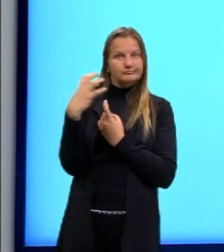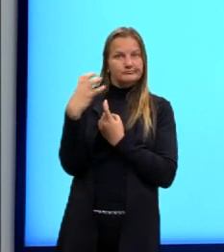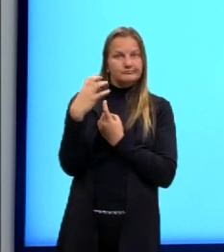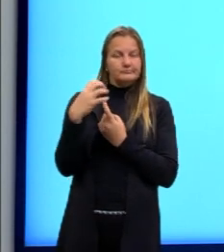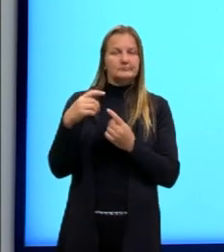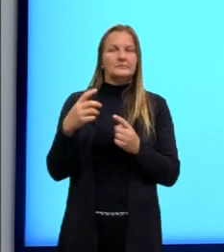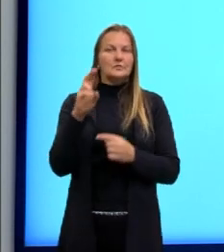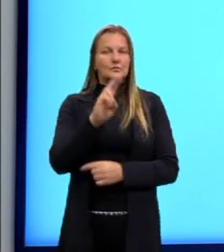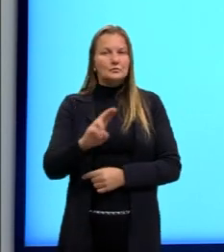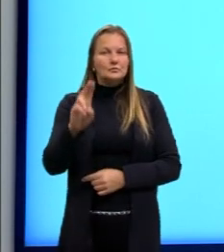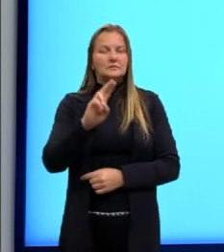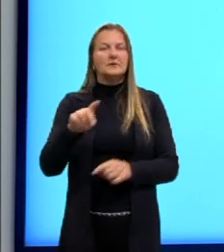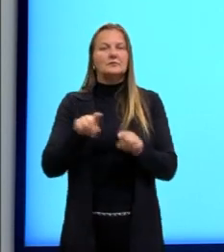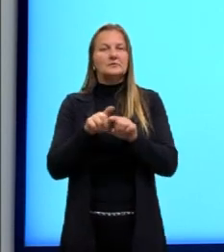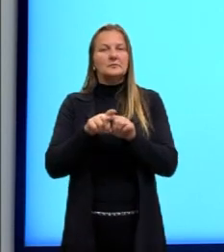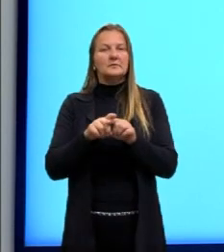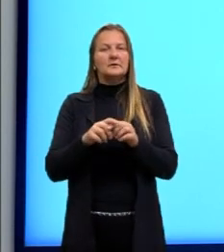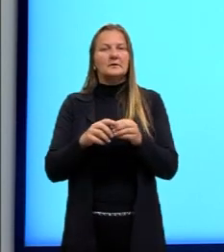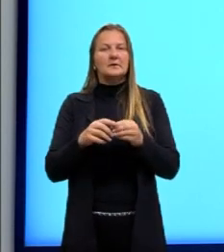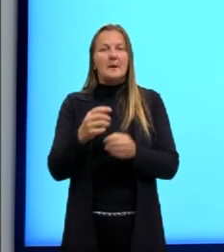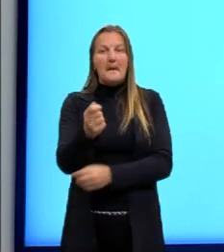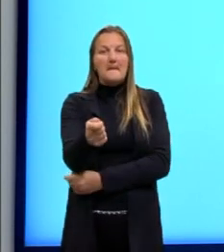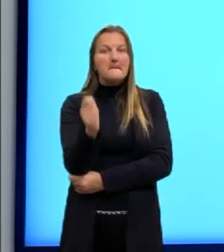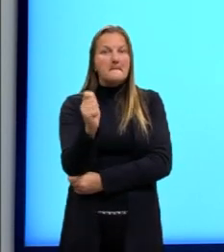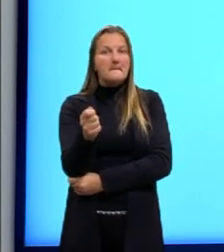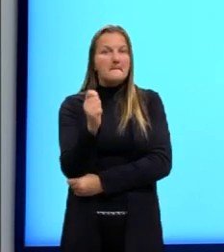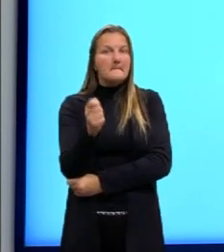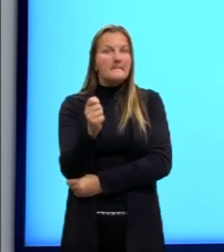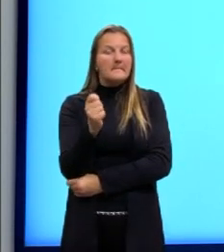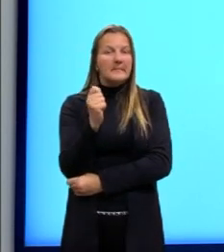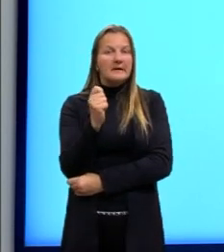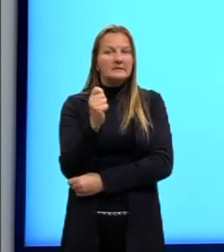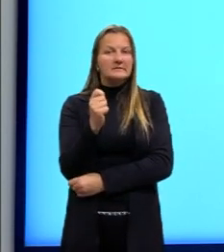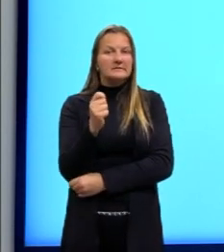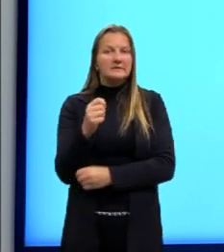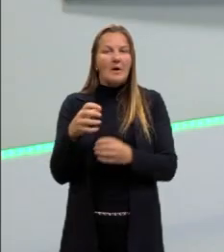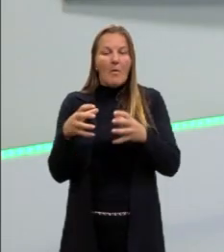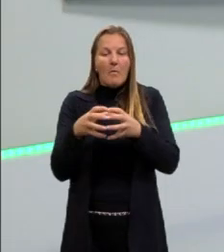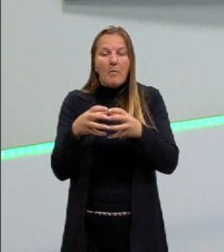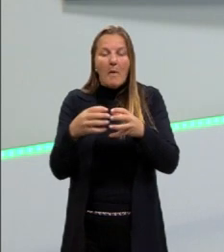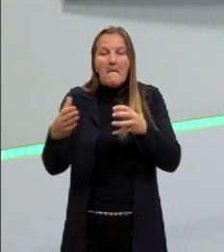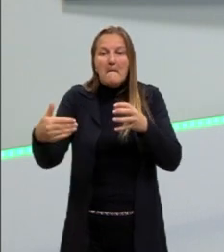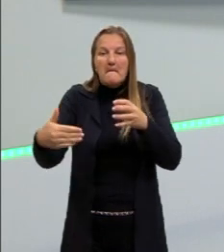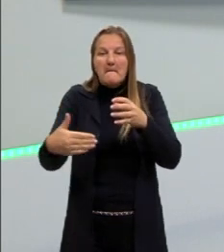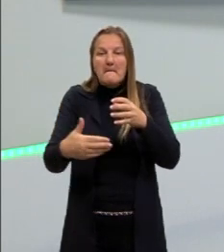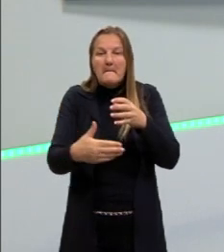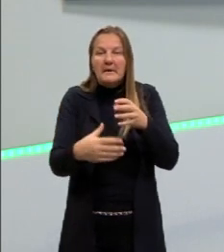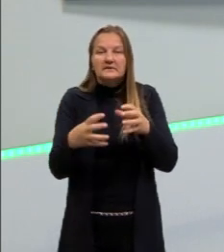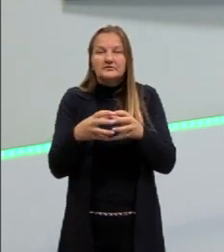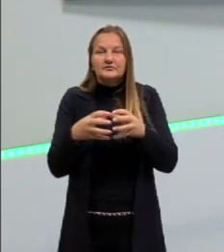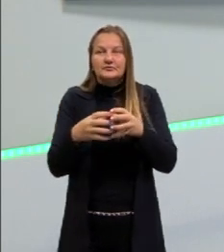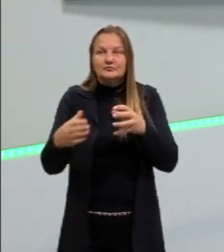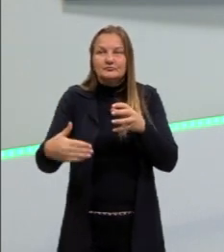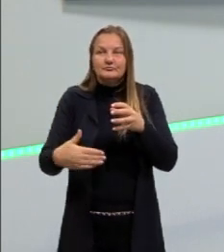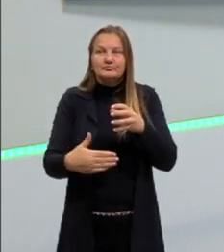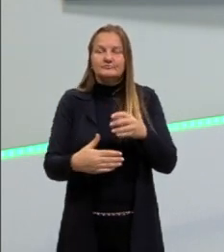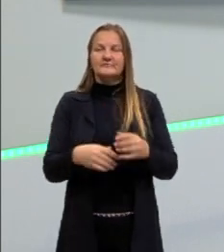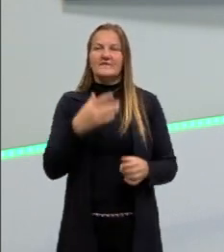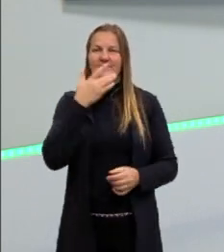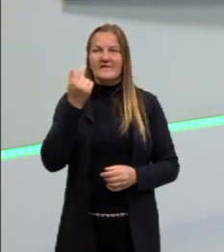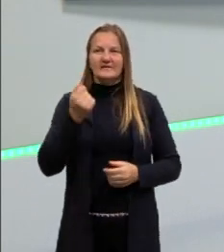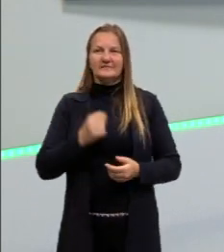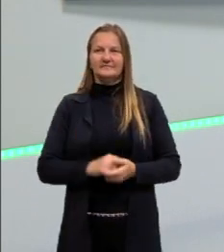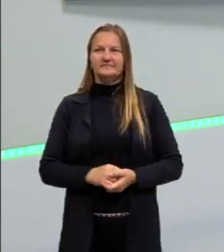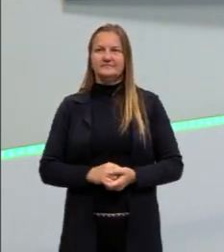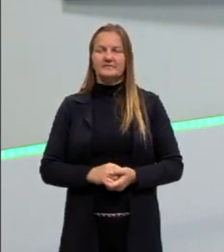utilizado também por navios pesqueiros para encontrar cardumes. Aqui a gente tem a representação de